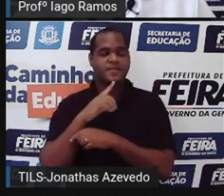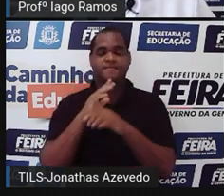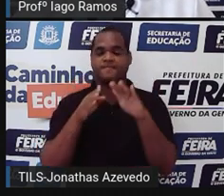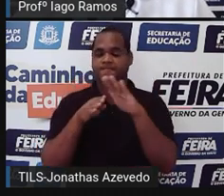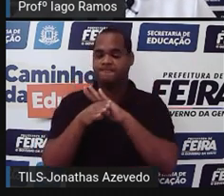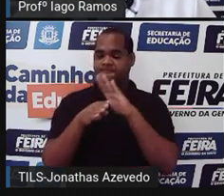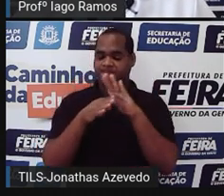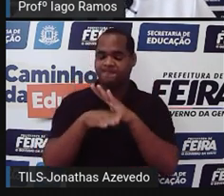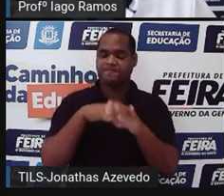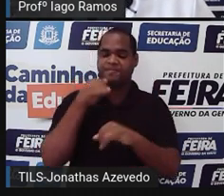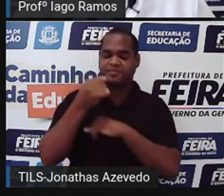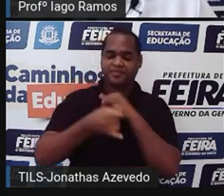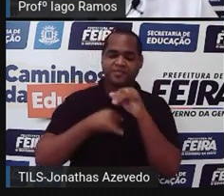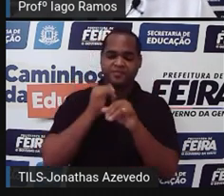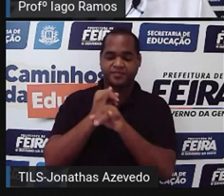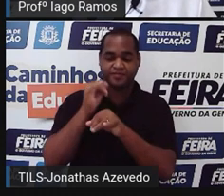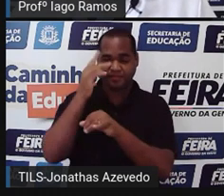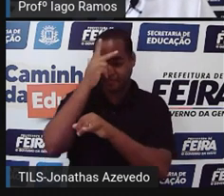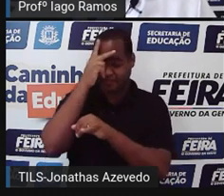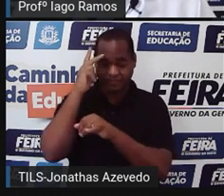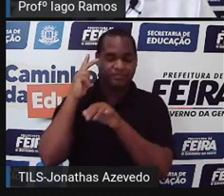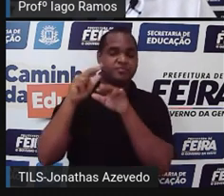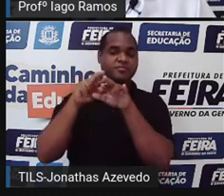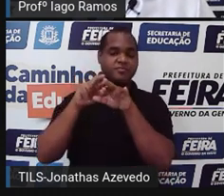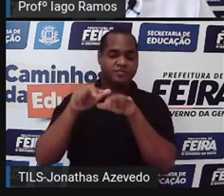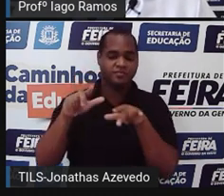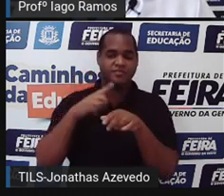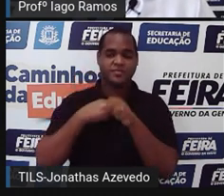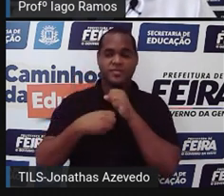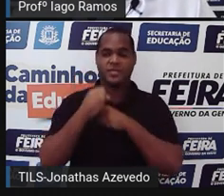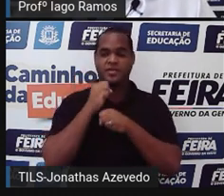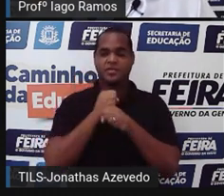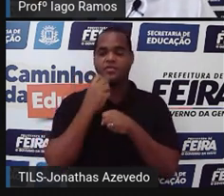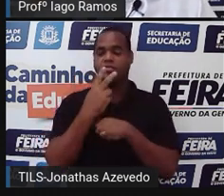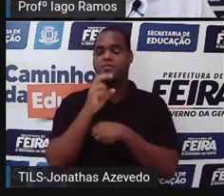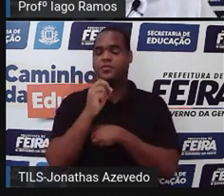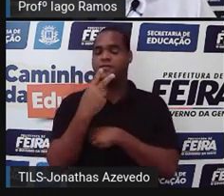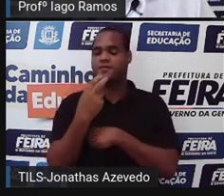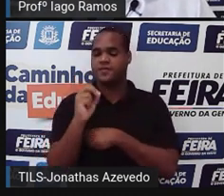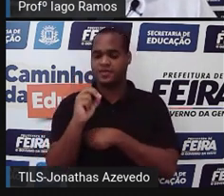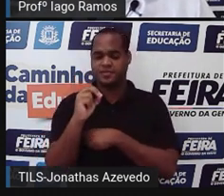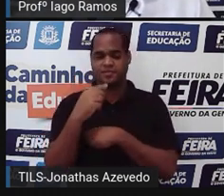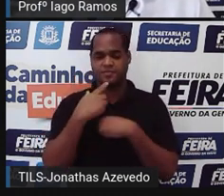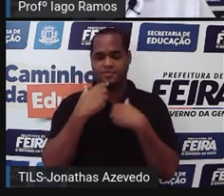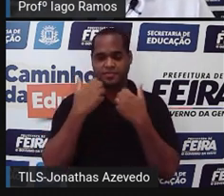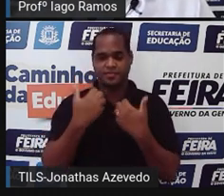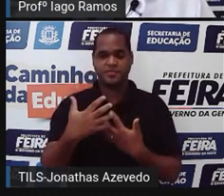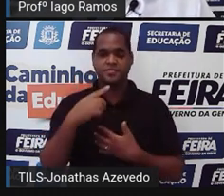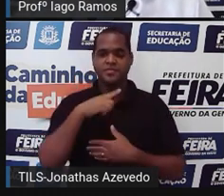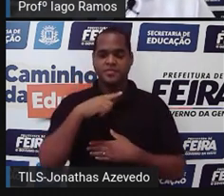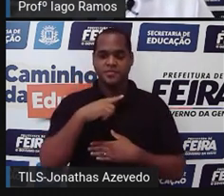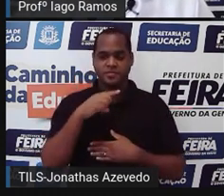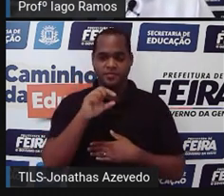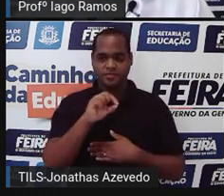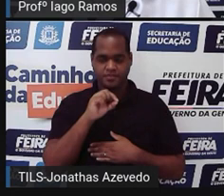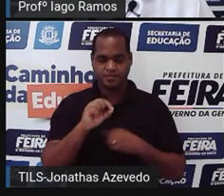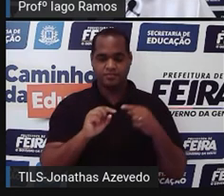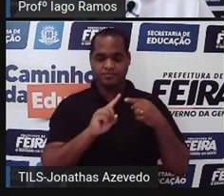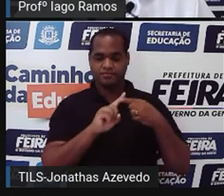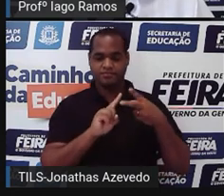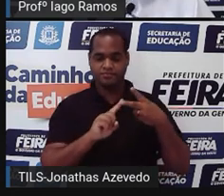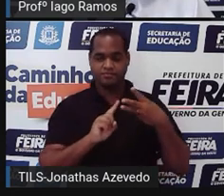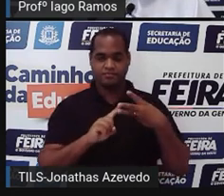da internet pelas pessoas no ano de 2020. E aí, quando a gente olha para o gráfico, a gente vê ali três dispositivos, né?